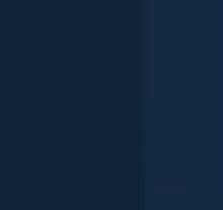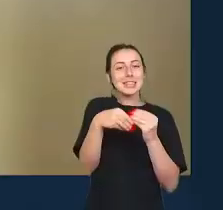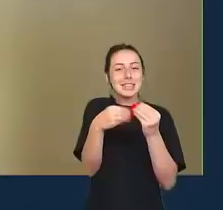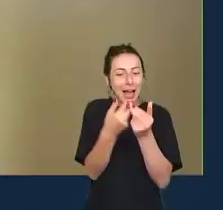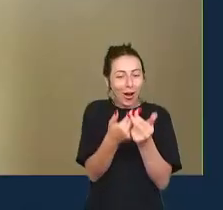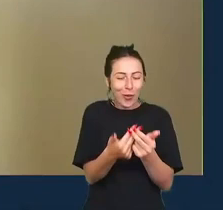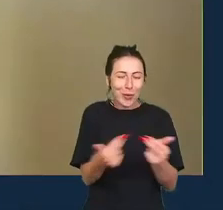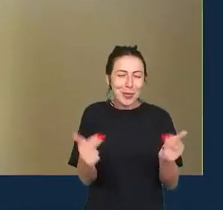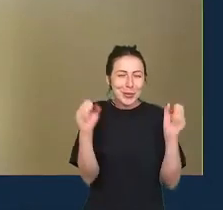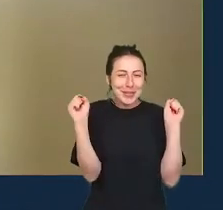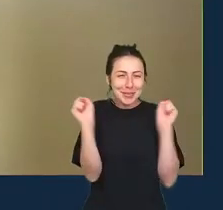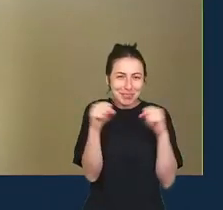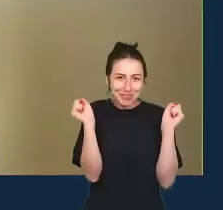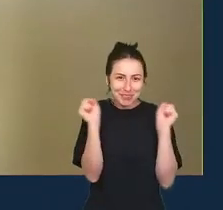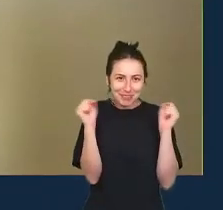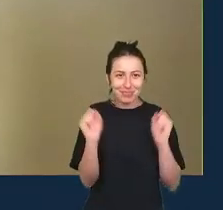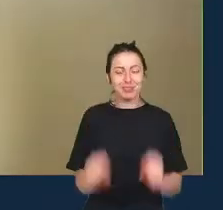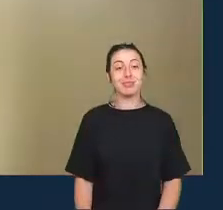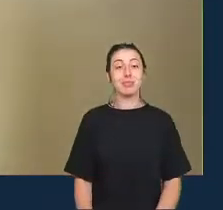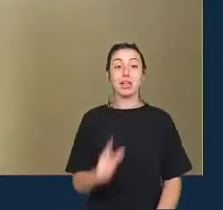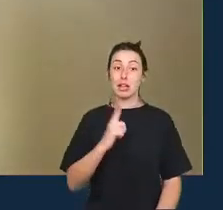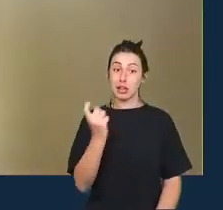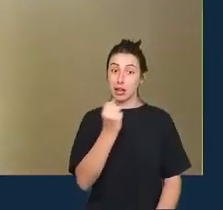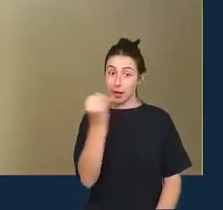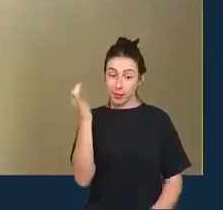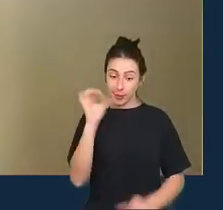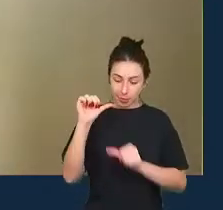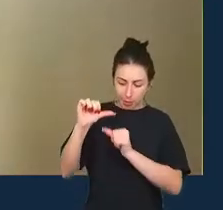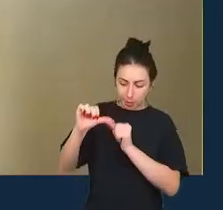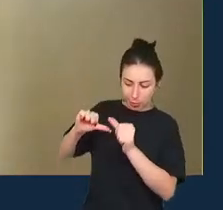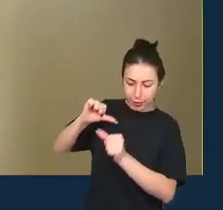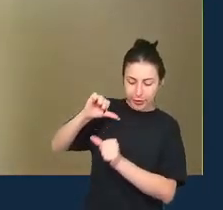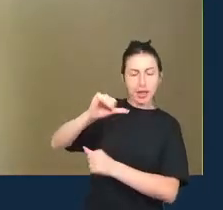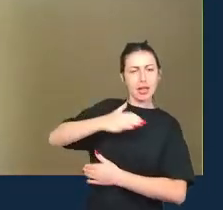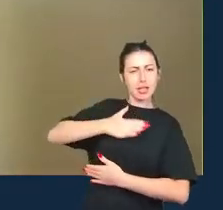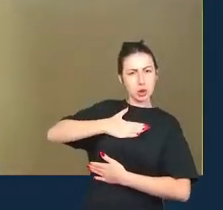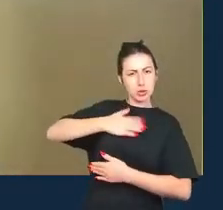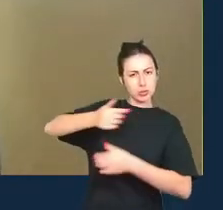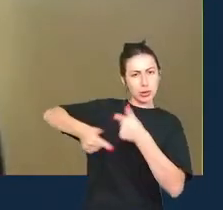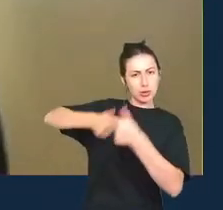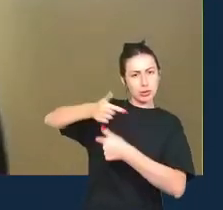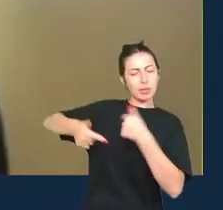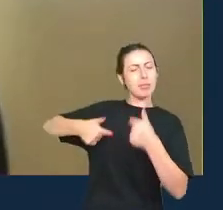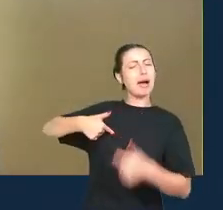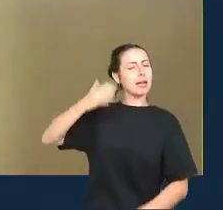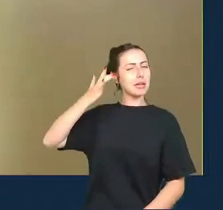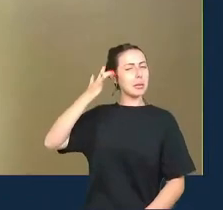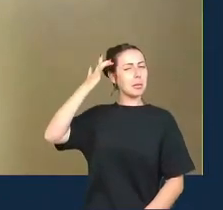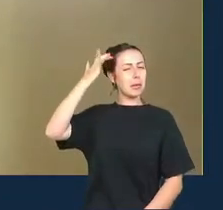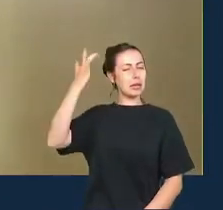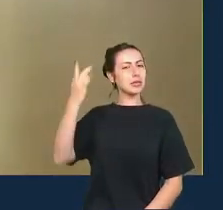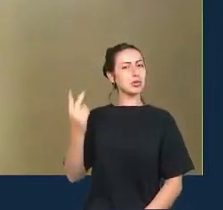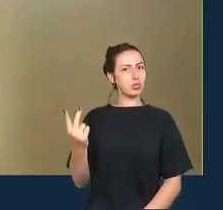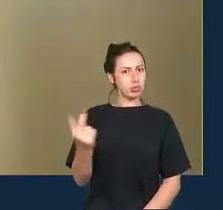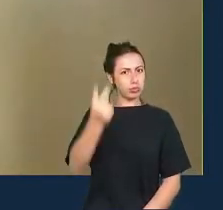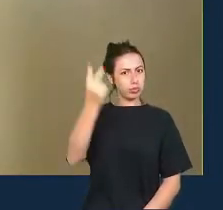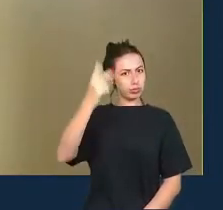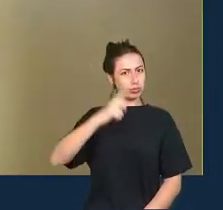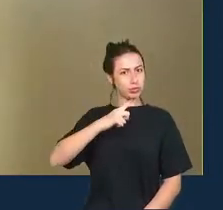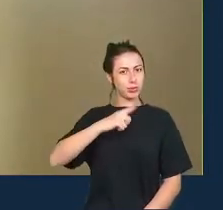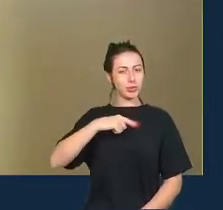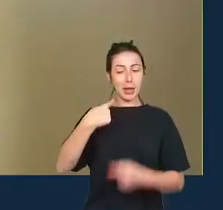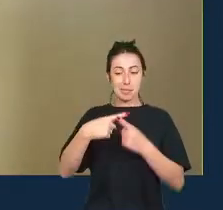que algumas mudanças que foram relevantes no meu próprio trabalho que eu considerei relevantes porque estão